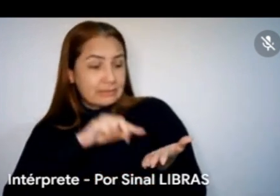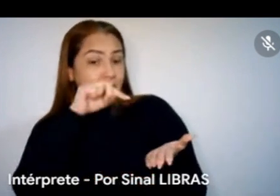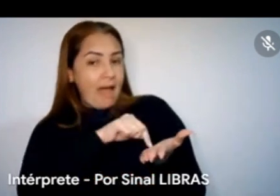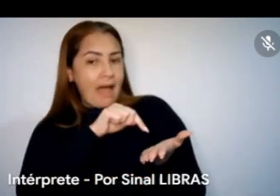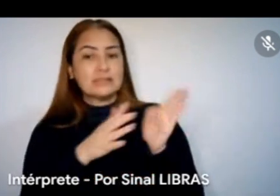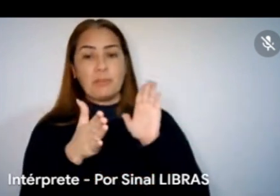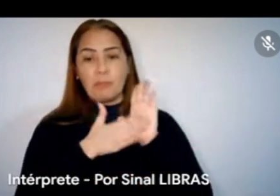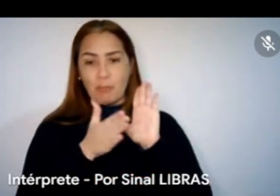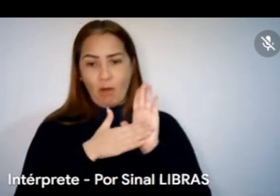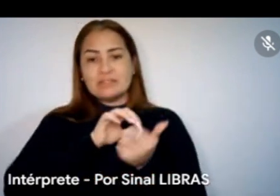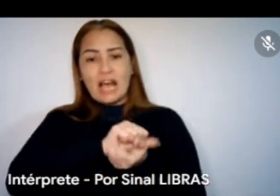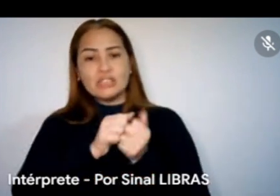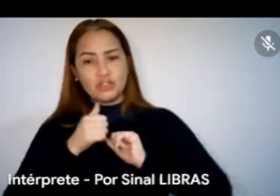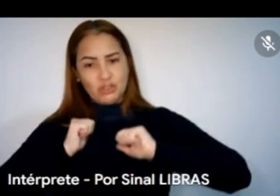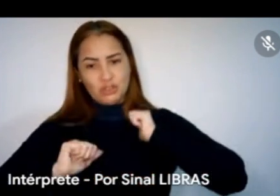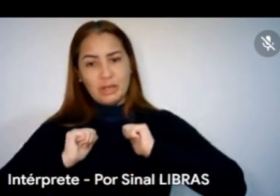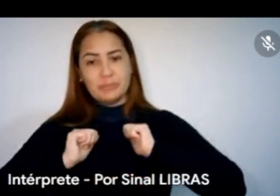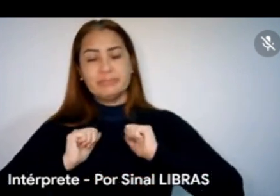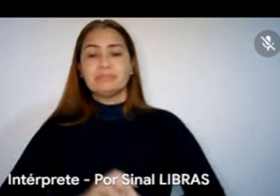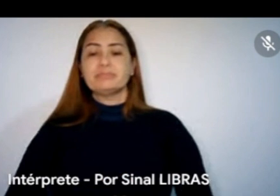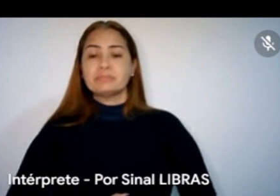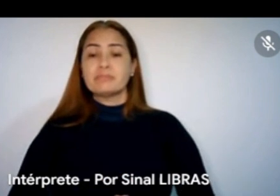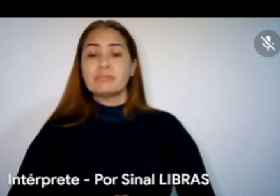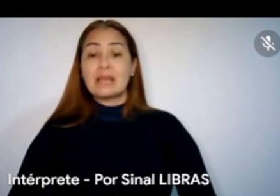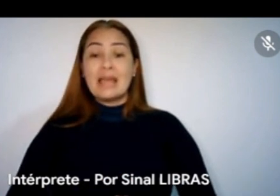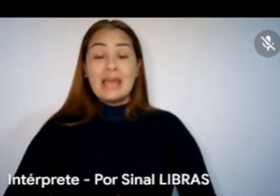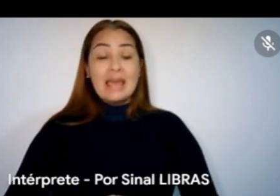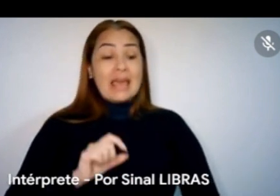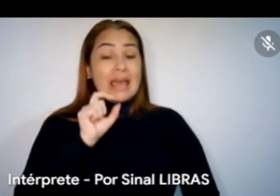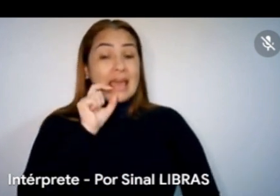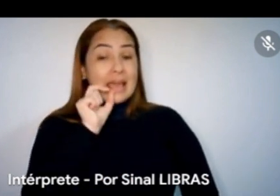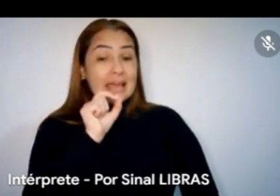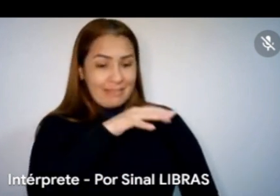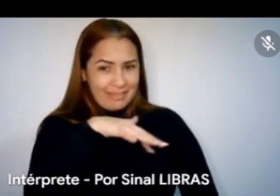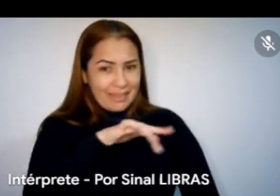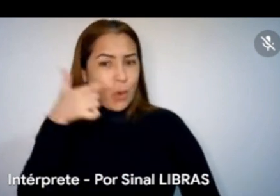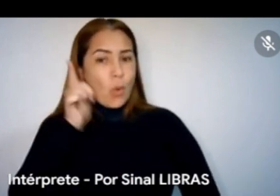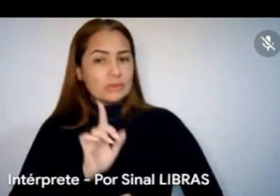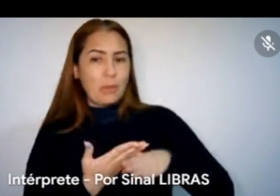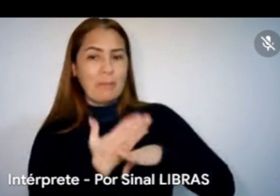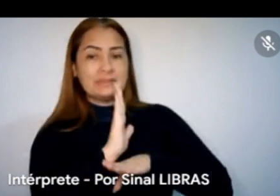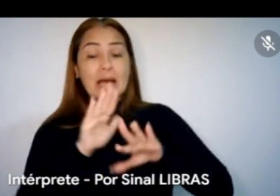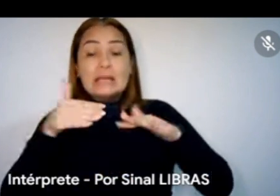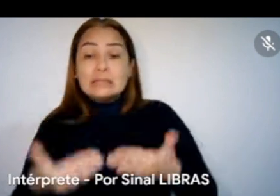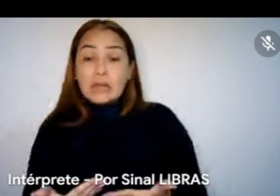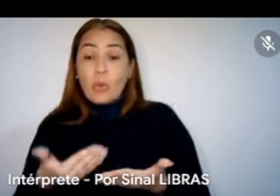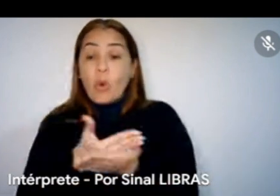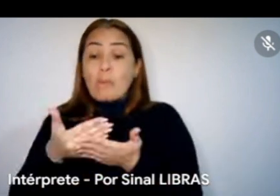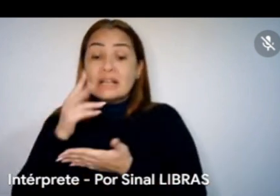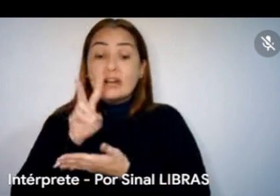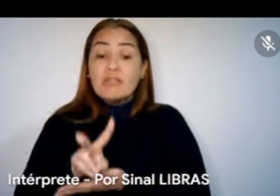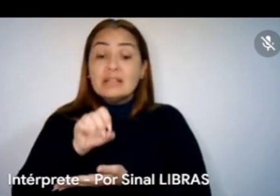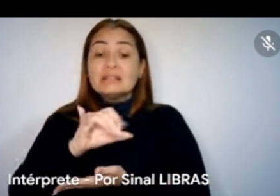artísticas e os aprovados vocês passam a ver se tem aquela documentação que está